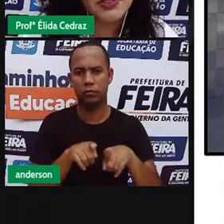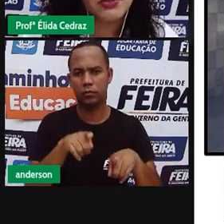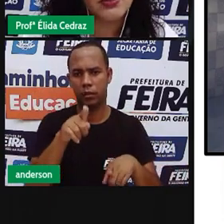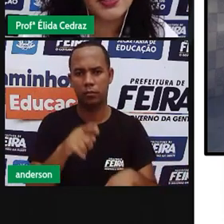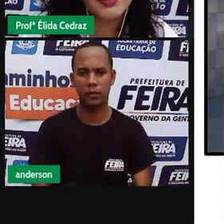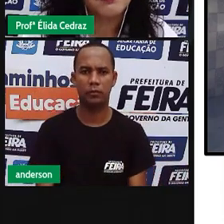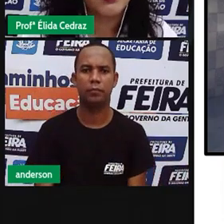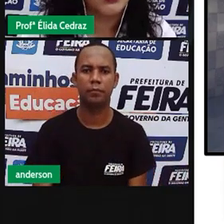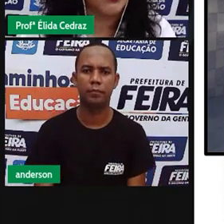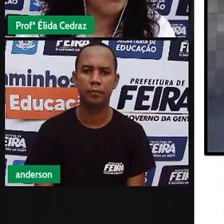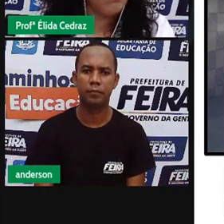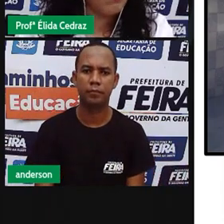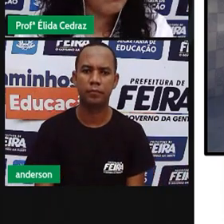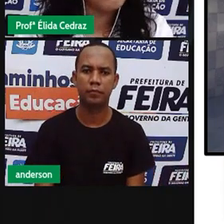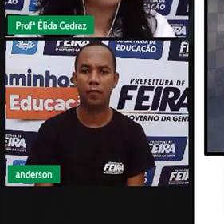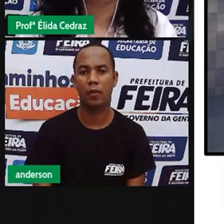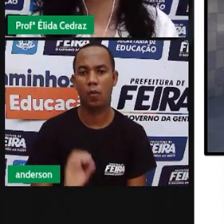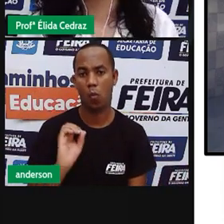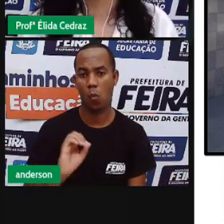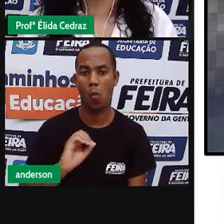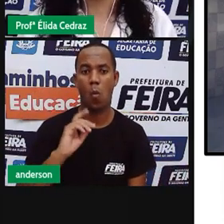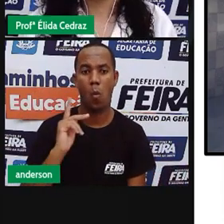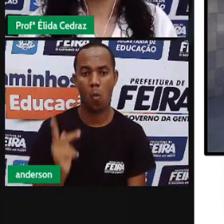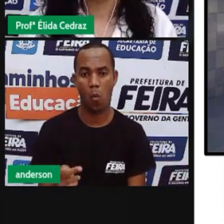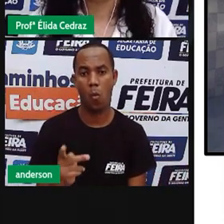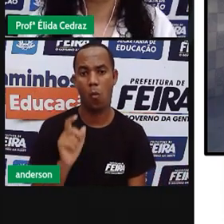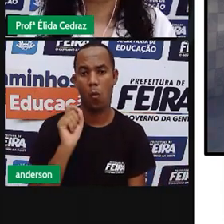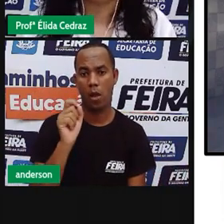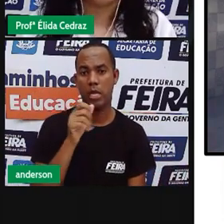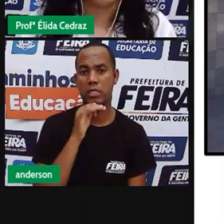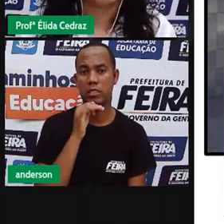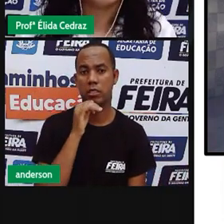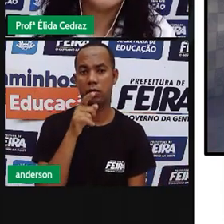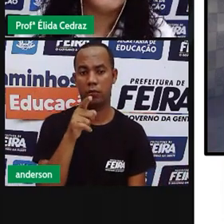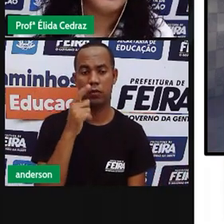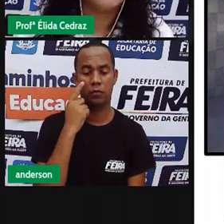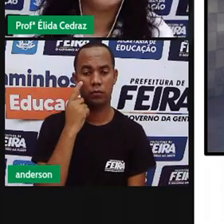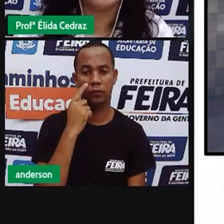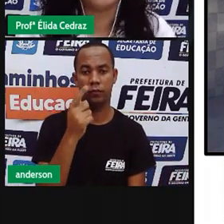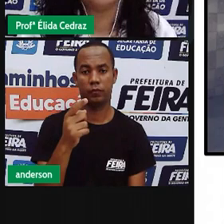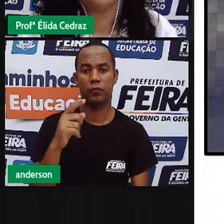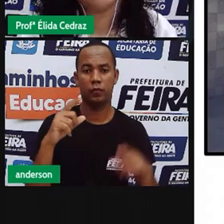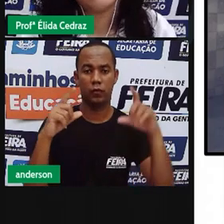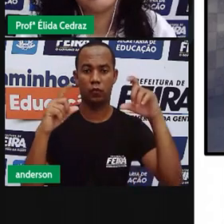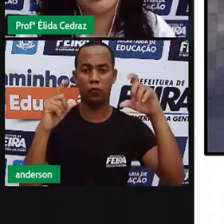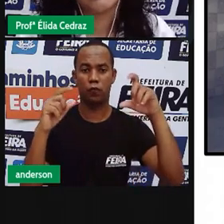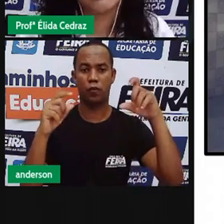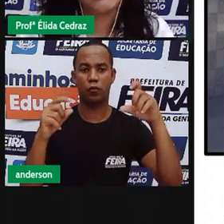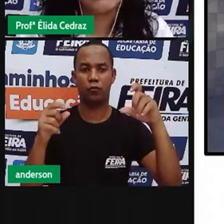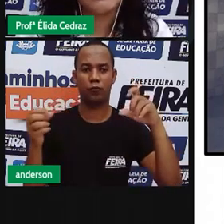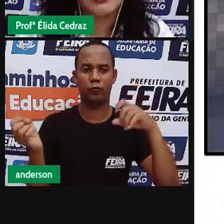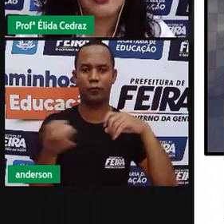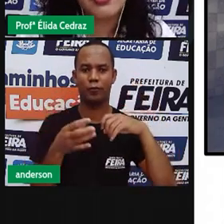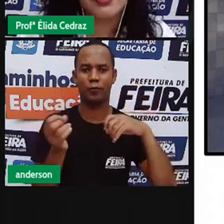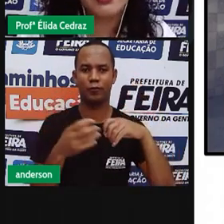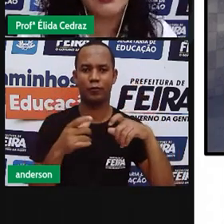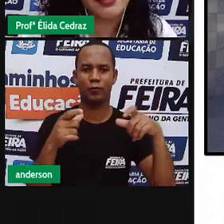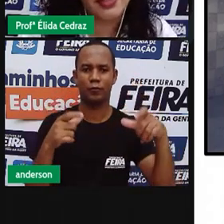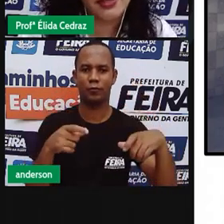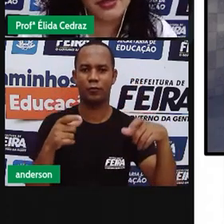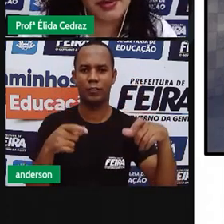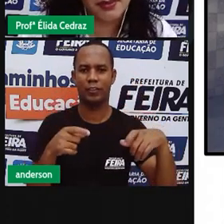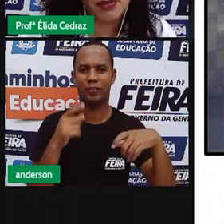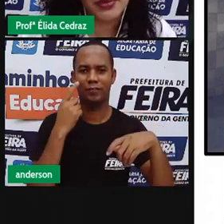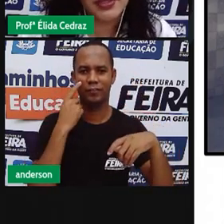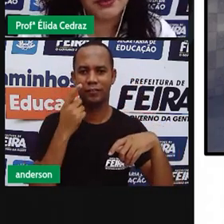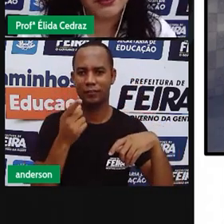das pessoas. Ou nos calçadões. Aqui é o nosso novo centro, o calçadão